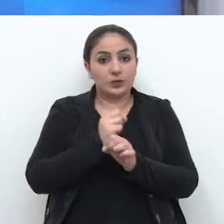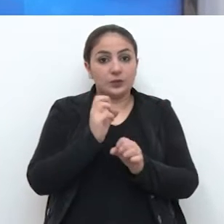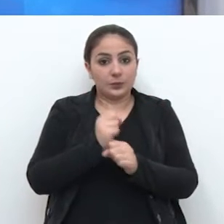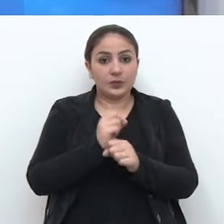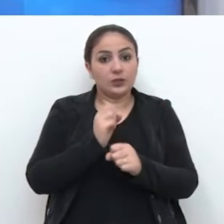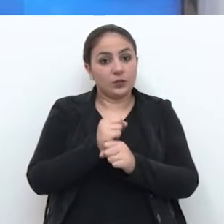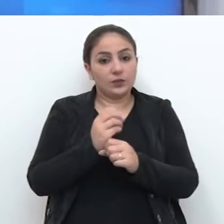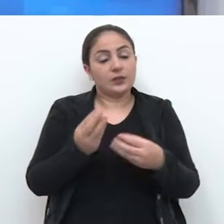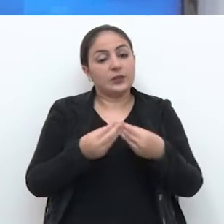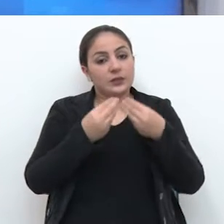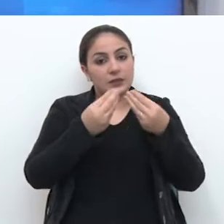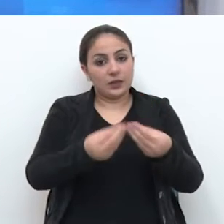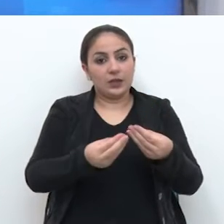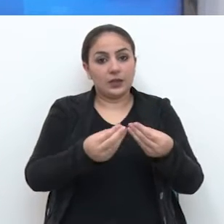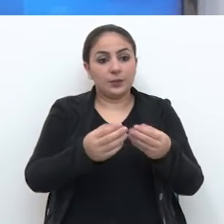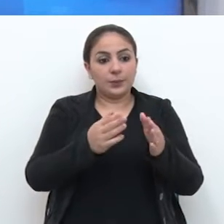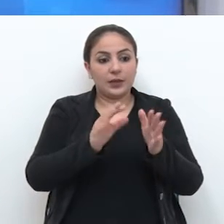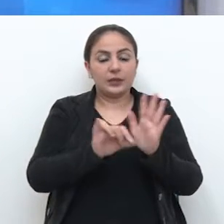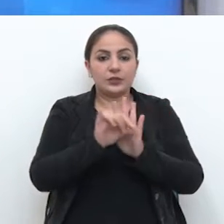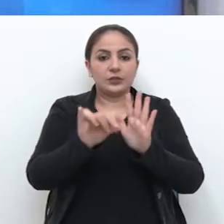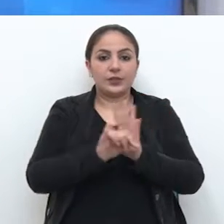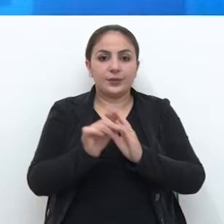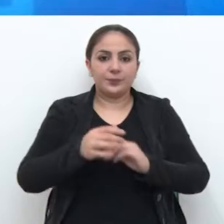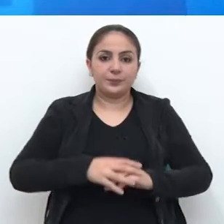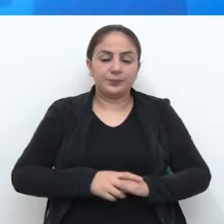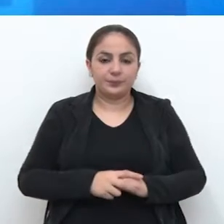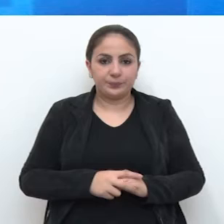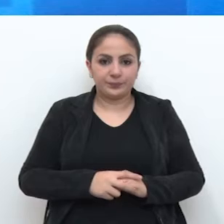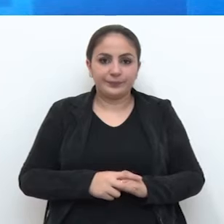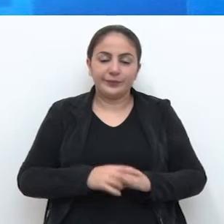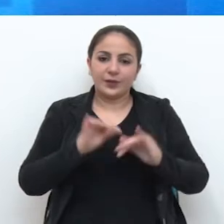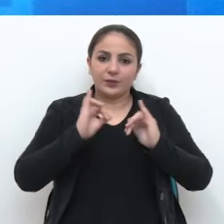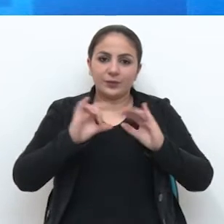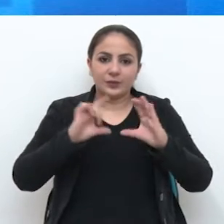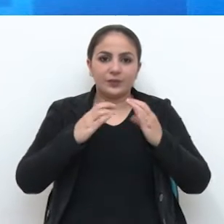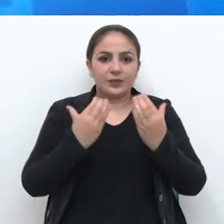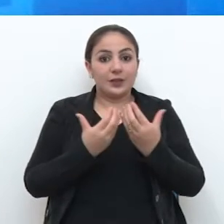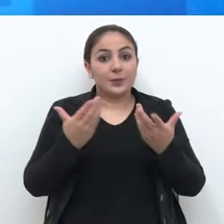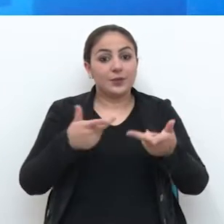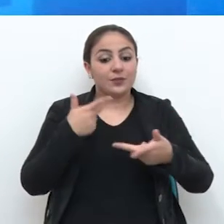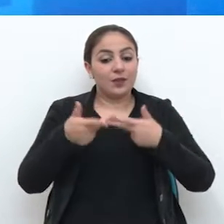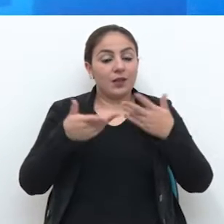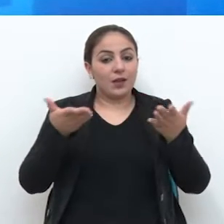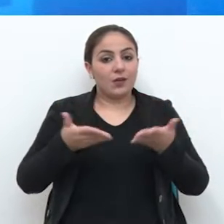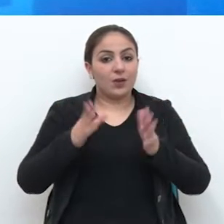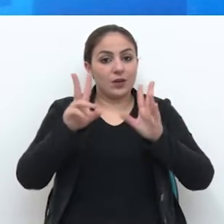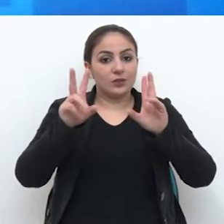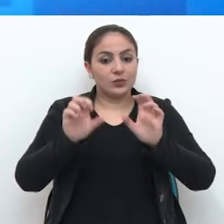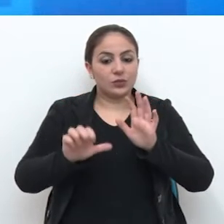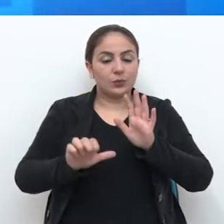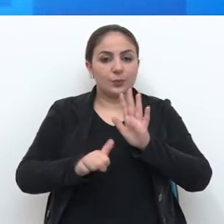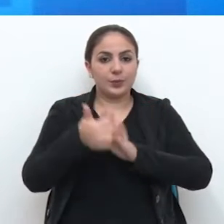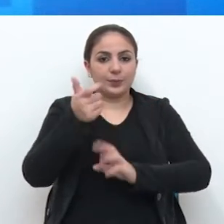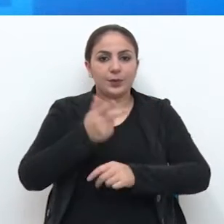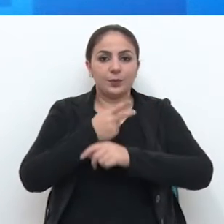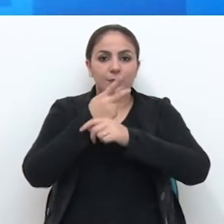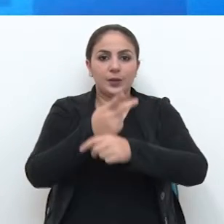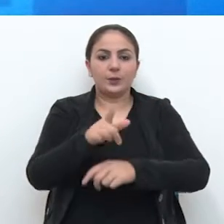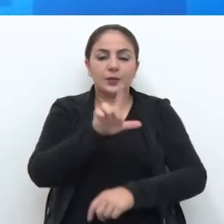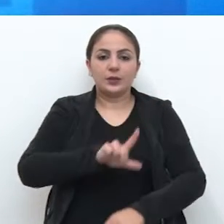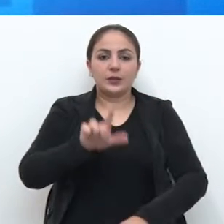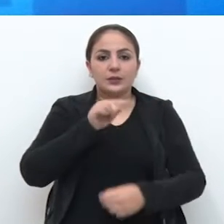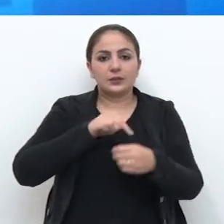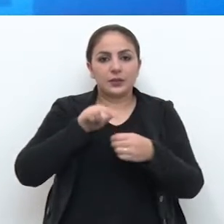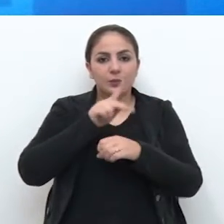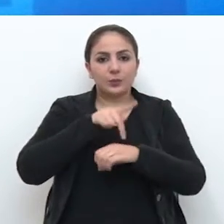orçamentário será encaminhado para a licitação. E o Jornal da Câmara fala agora sobre o primeiro prêmio literário da